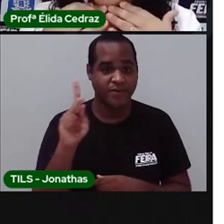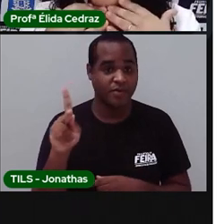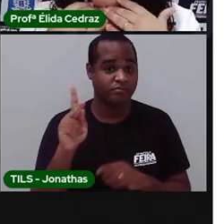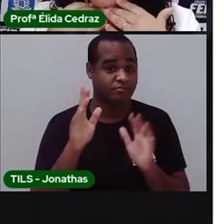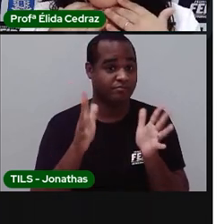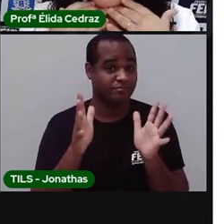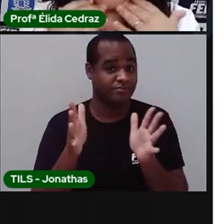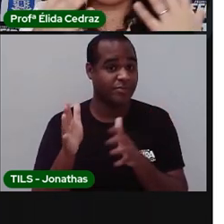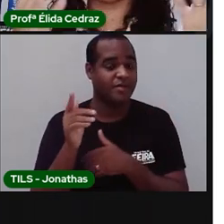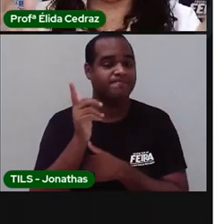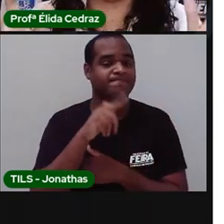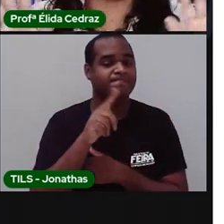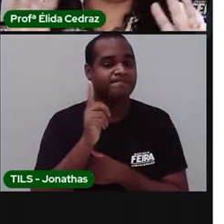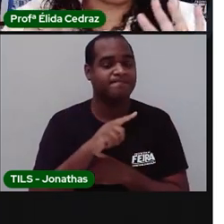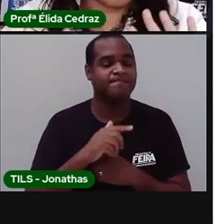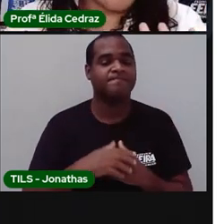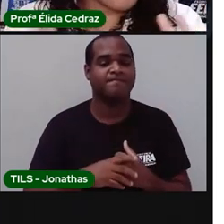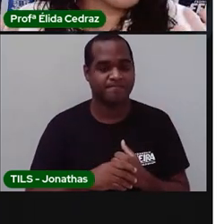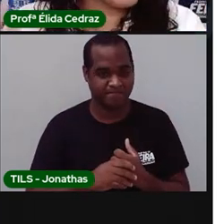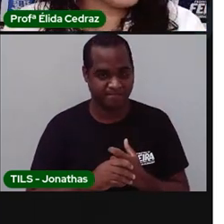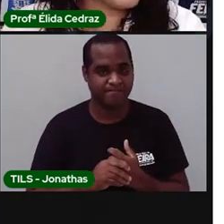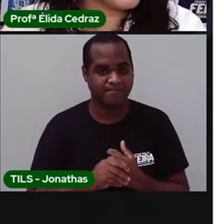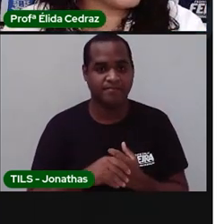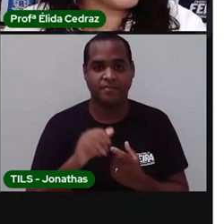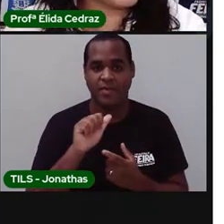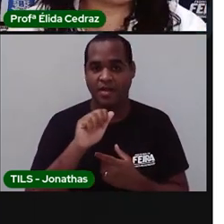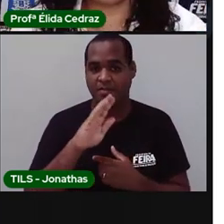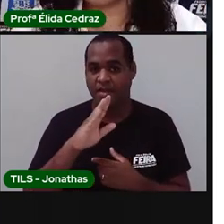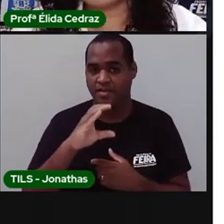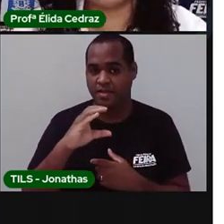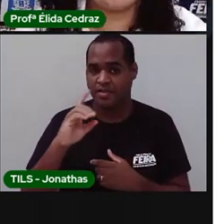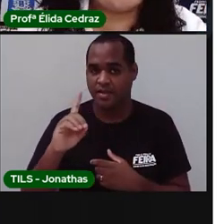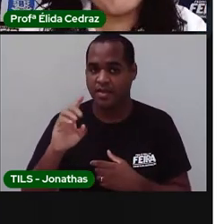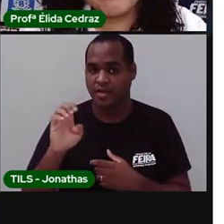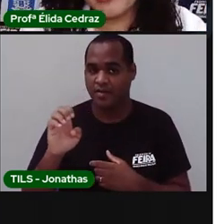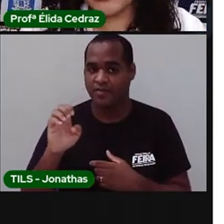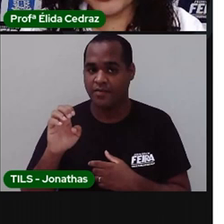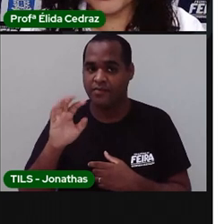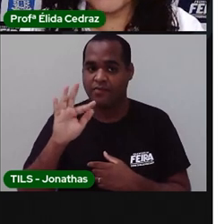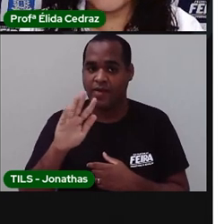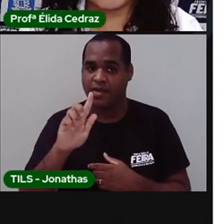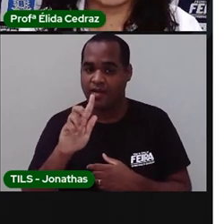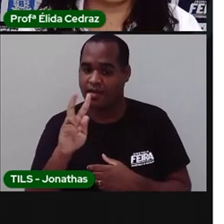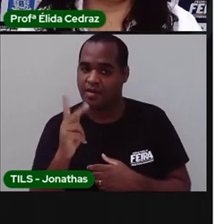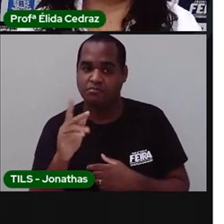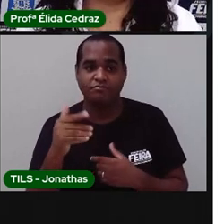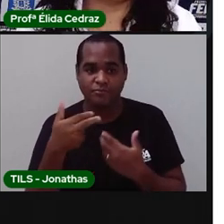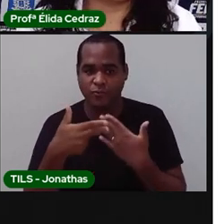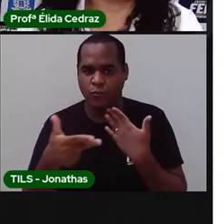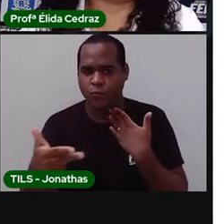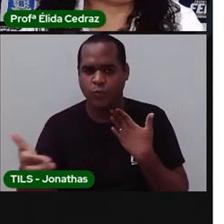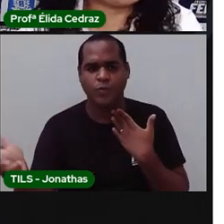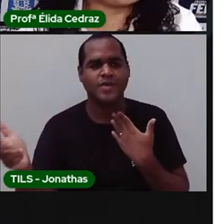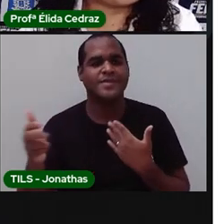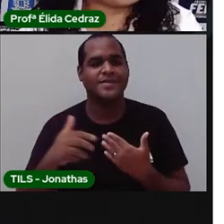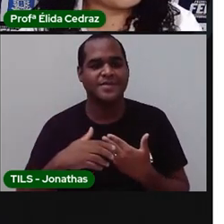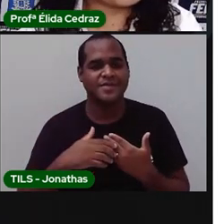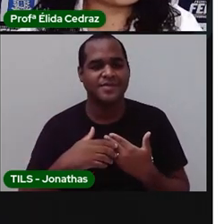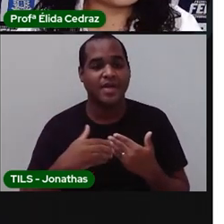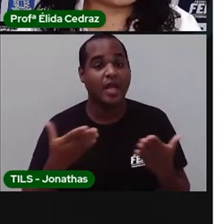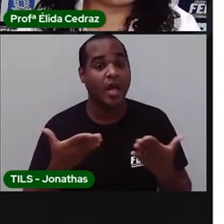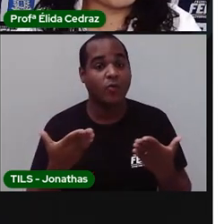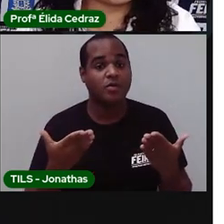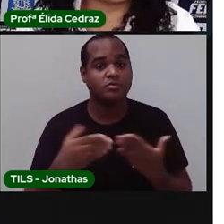você falou para a PRO assim rapidinho. A, B, C, D, Falou o alfabeto todo. E agora